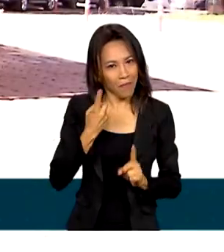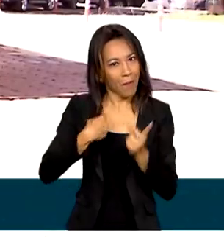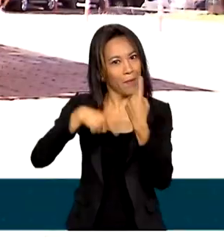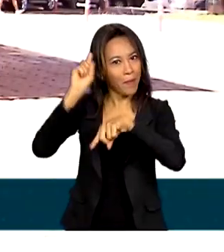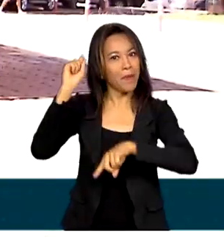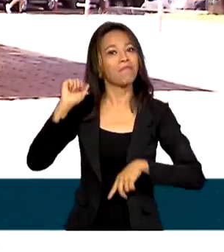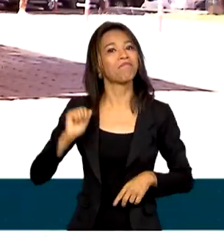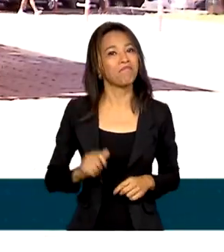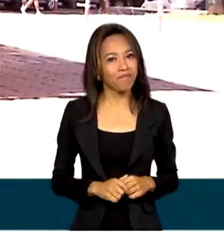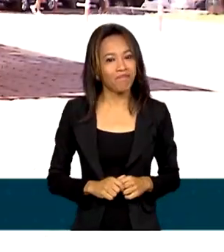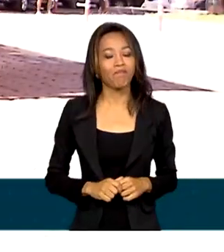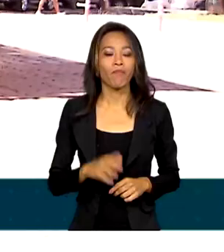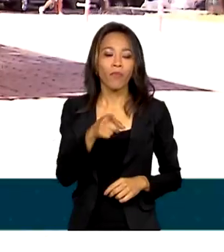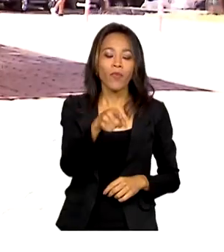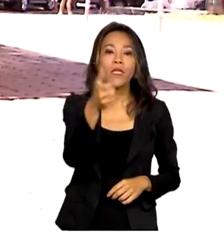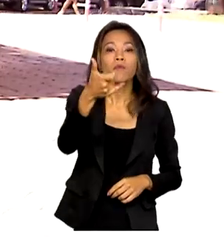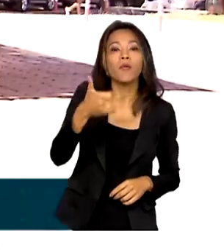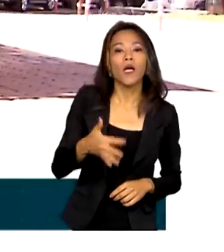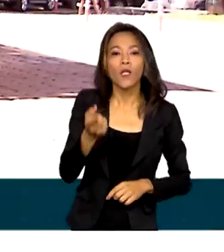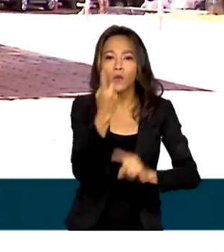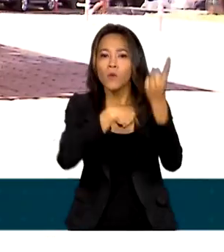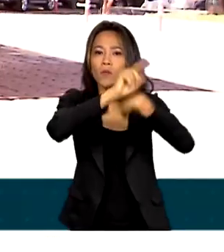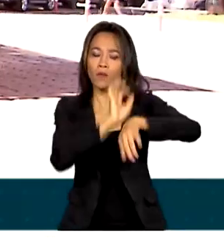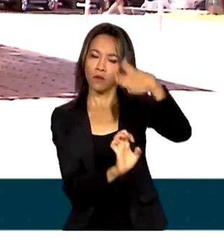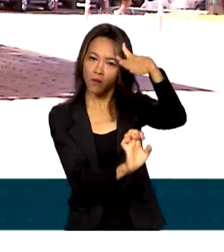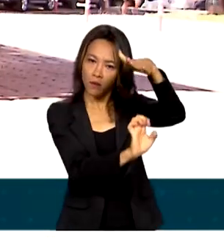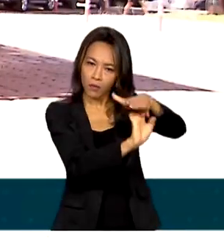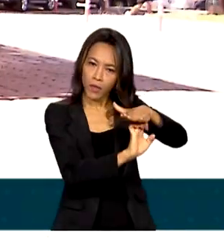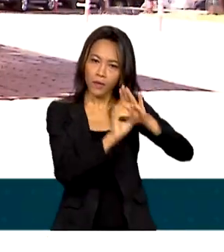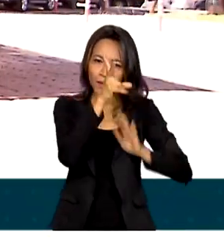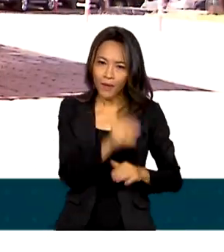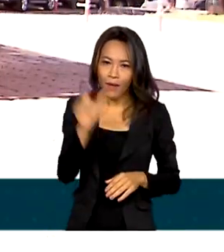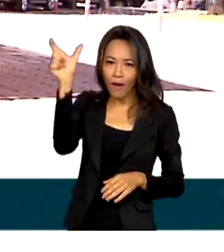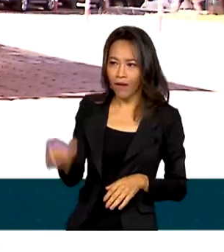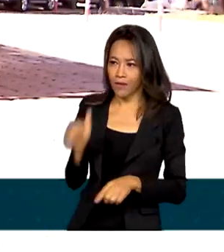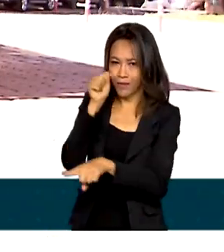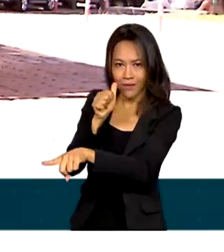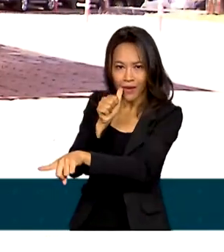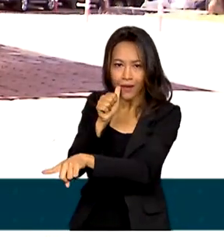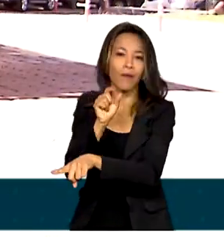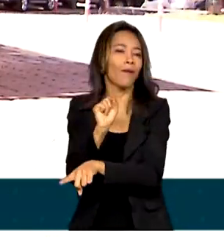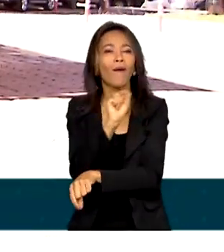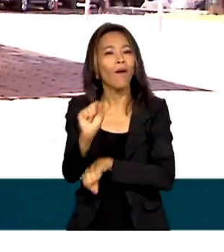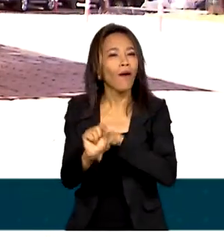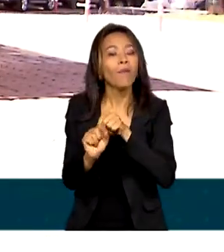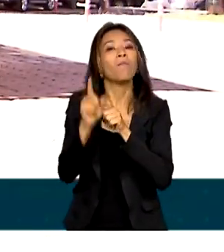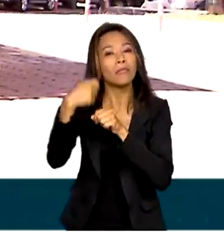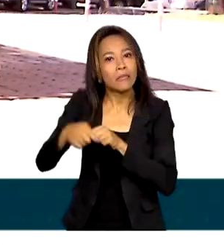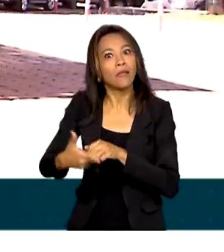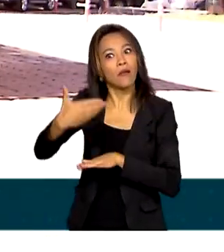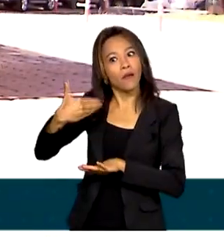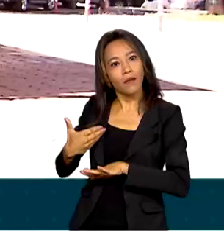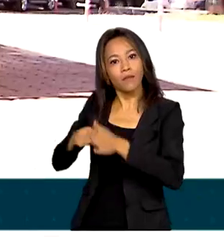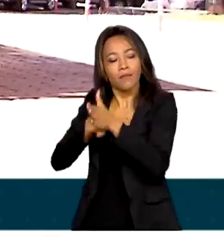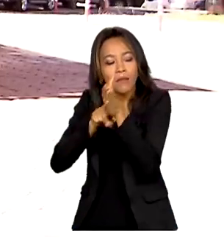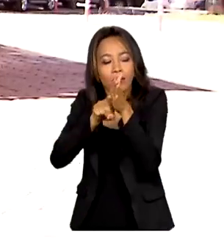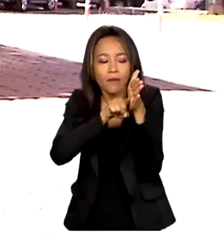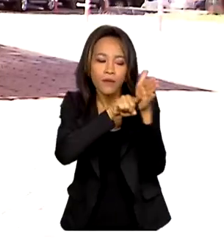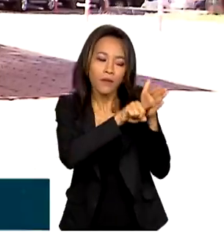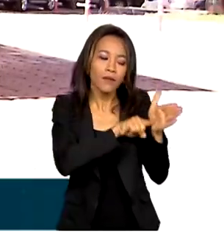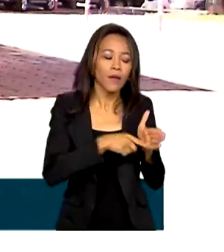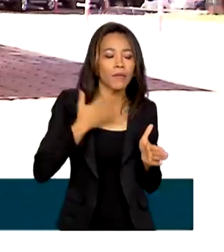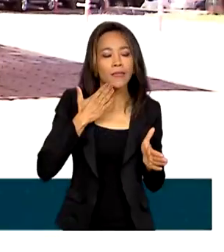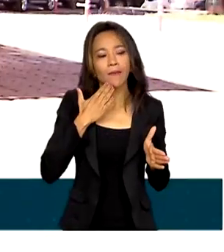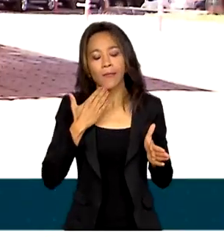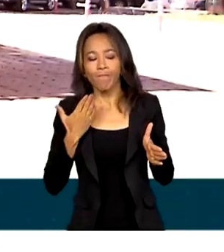certo. Para ter sucesso no próprio empreendimento como Carolina, é preciso fazer pesquisas de mercado, por exemplo, para